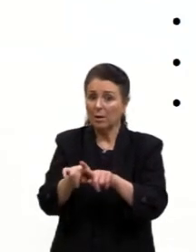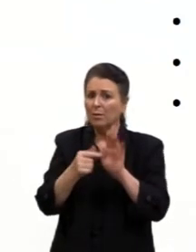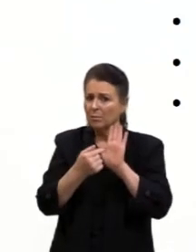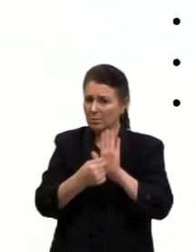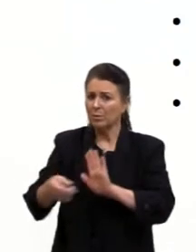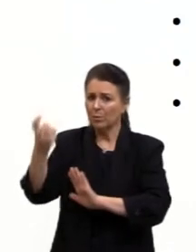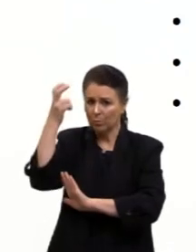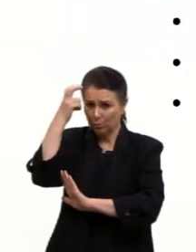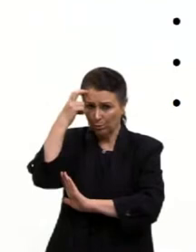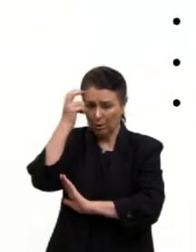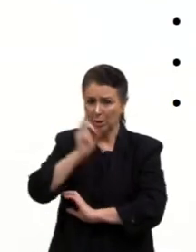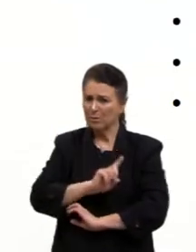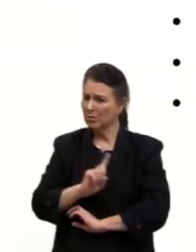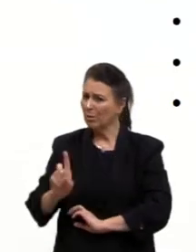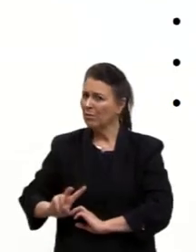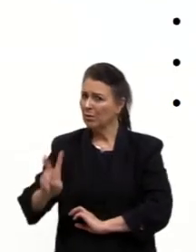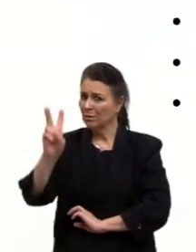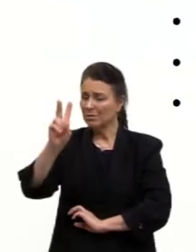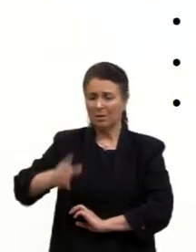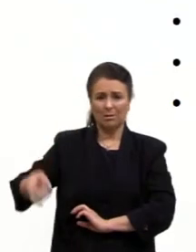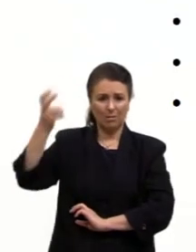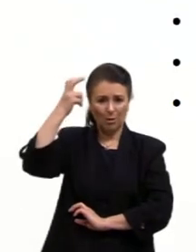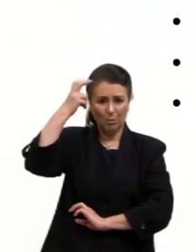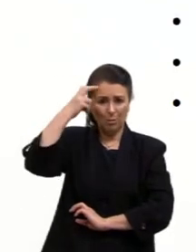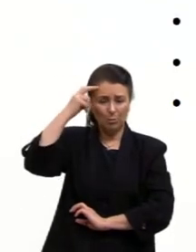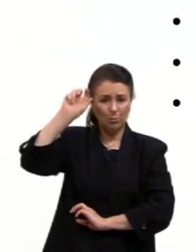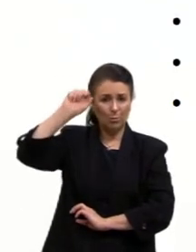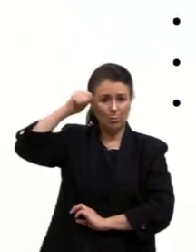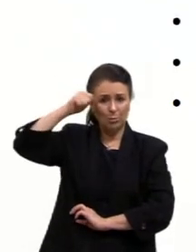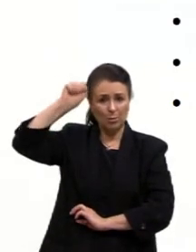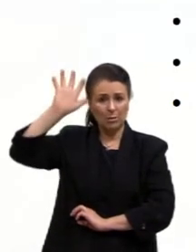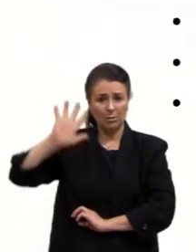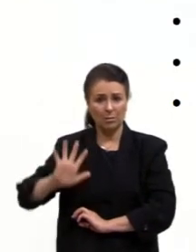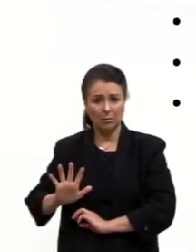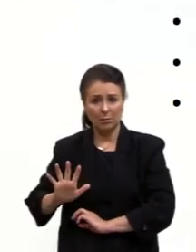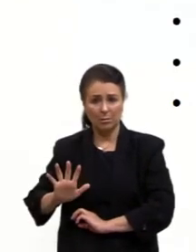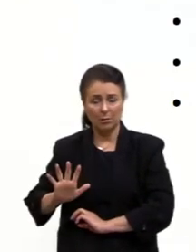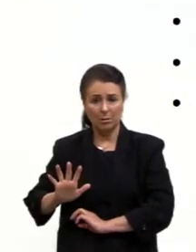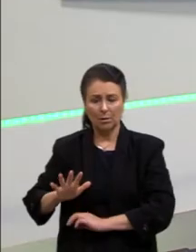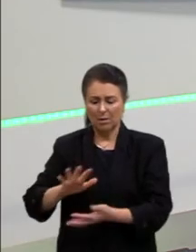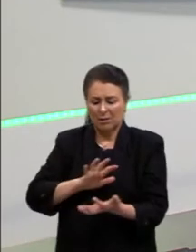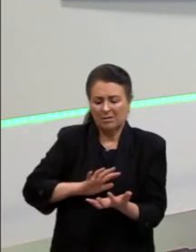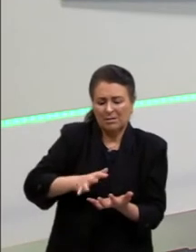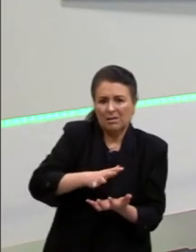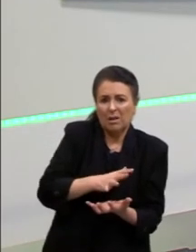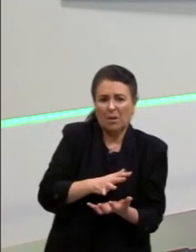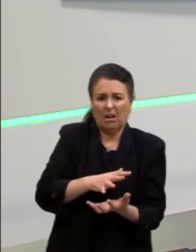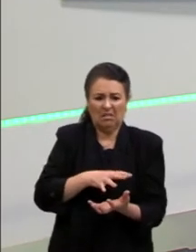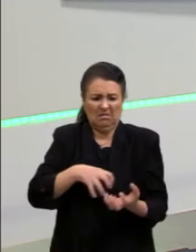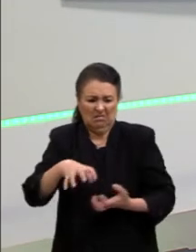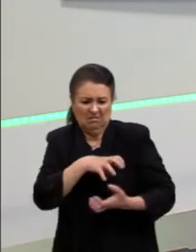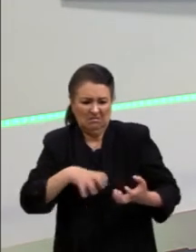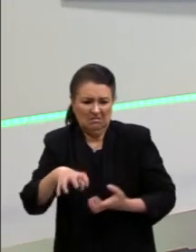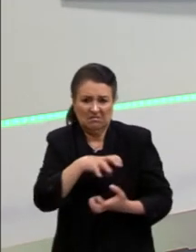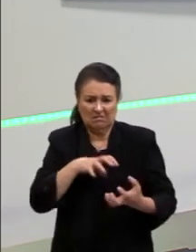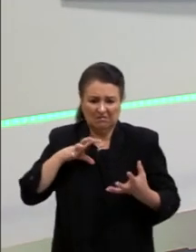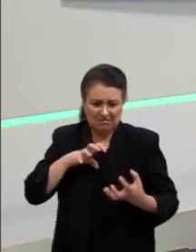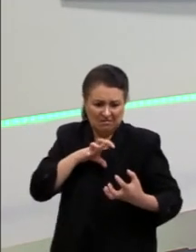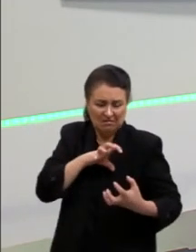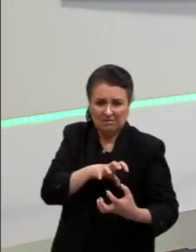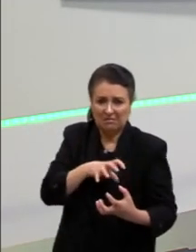não valorizar a cultura africana. Então, quando as pessoas acham que o samba é só bagunça, que o samba é